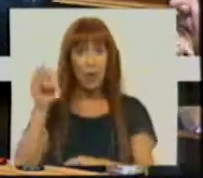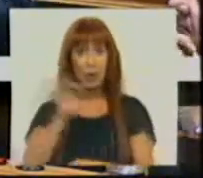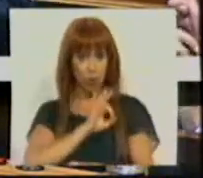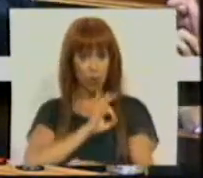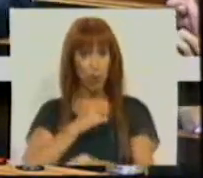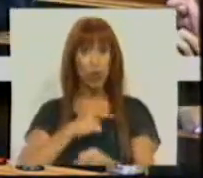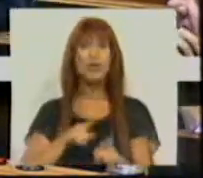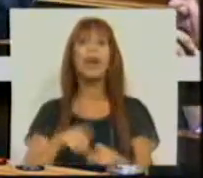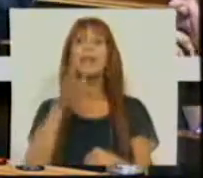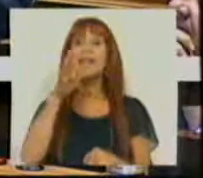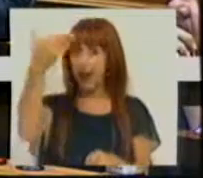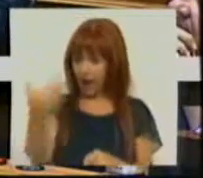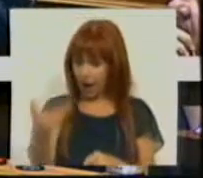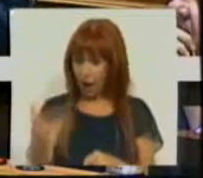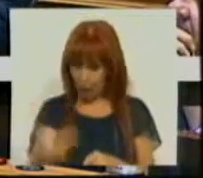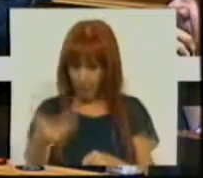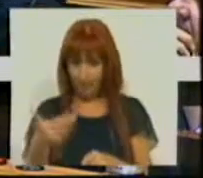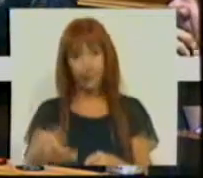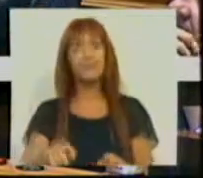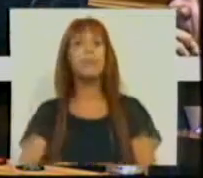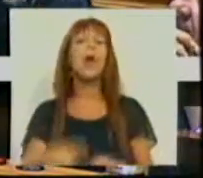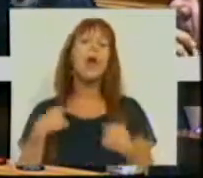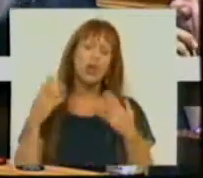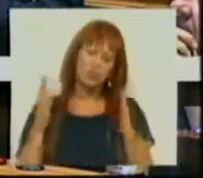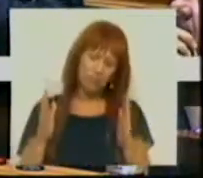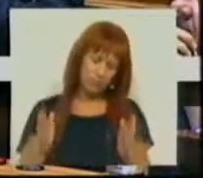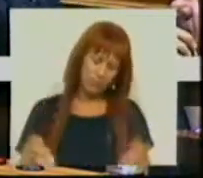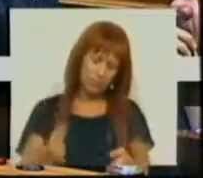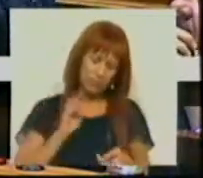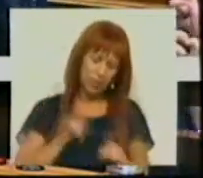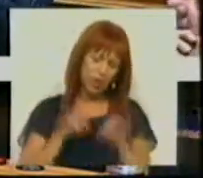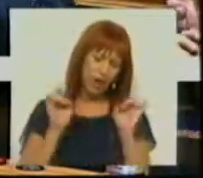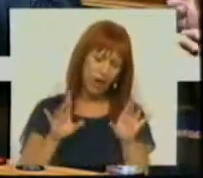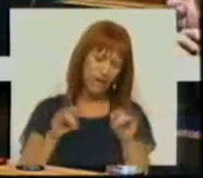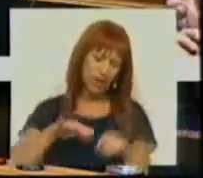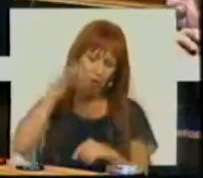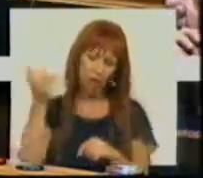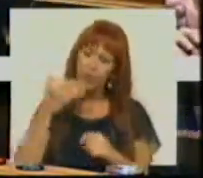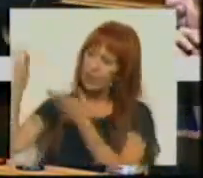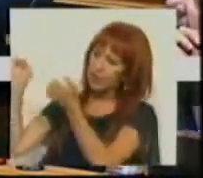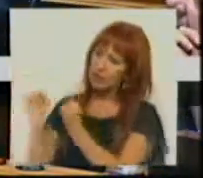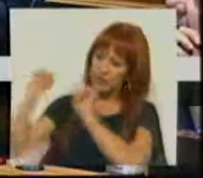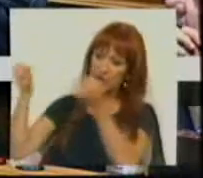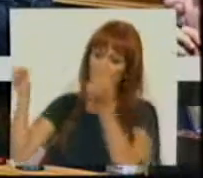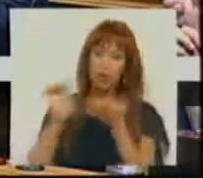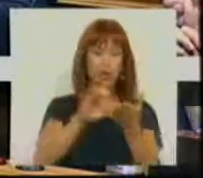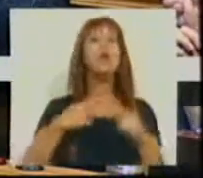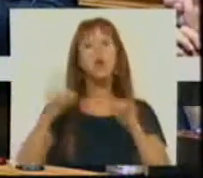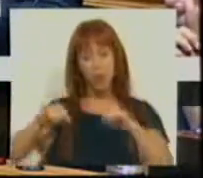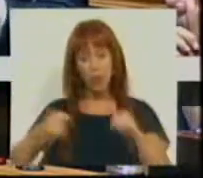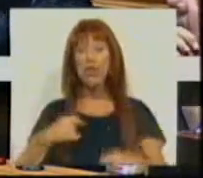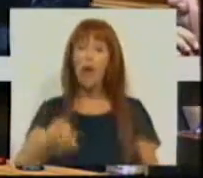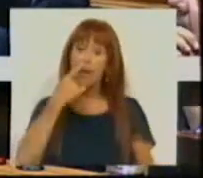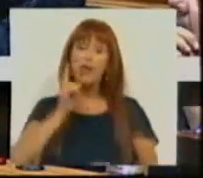os senhores dizem agora que temos que evitar o segundo resgate, e eu acompanho nisso, o que é